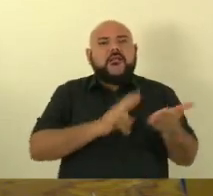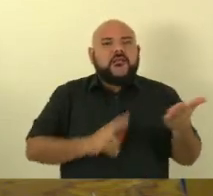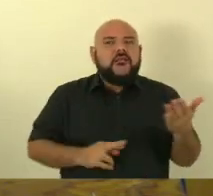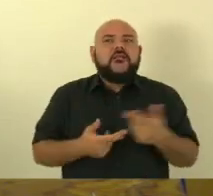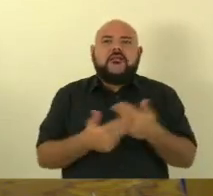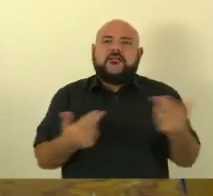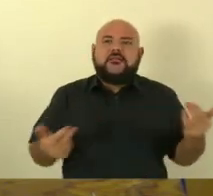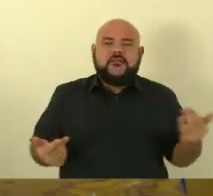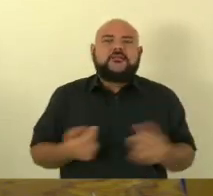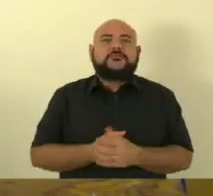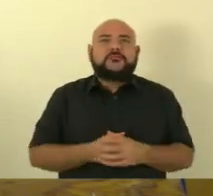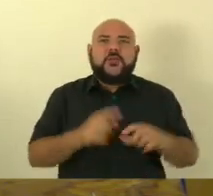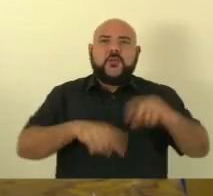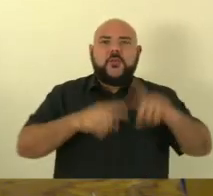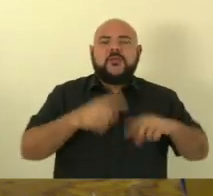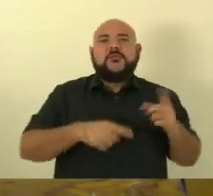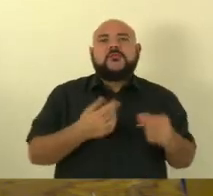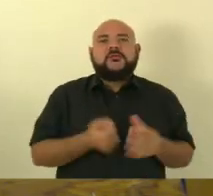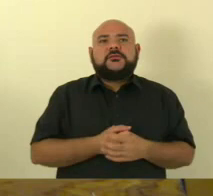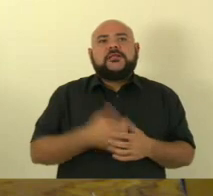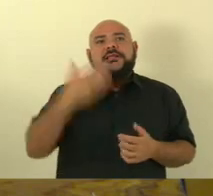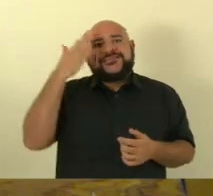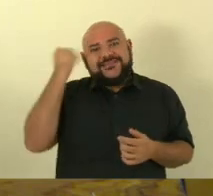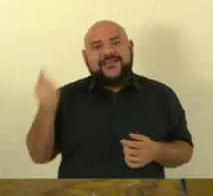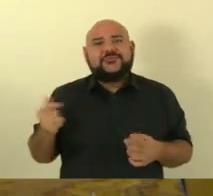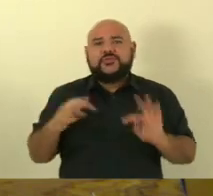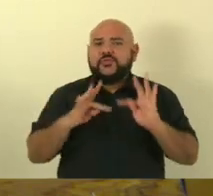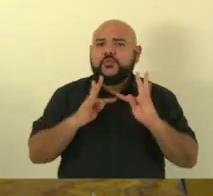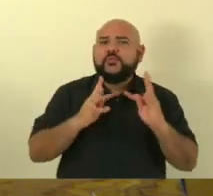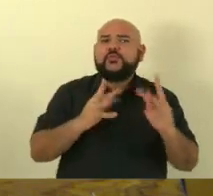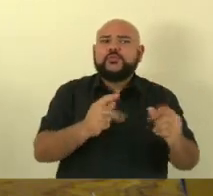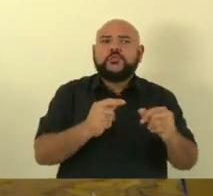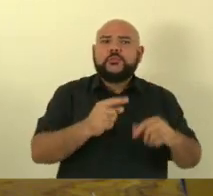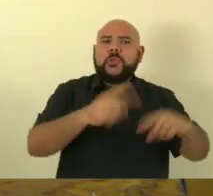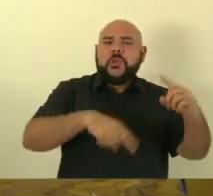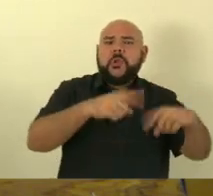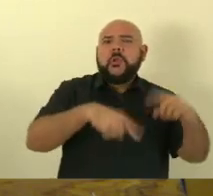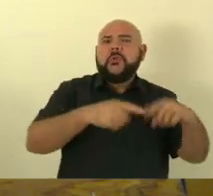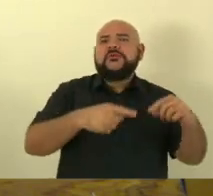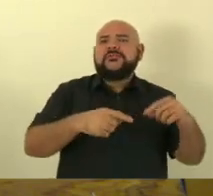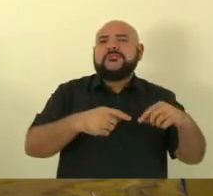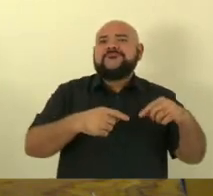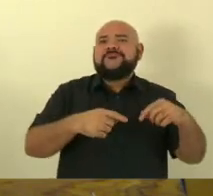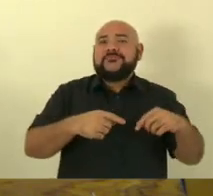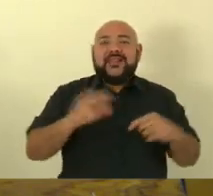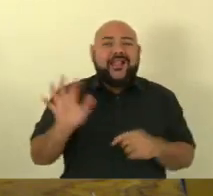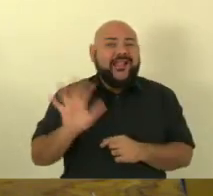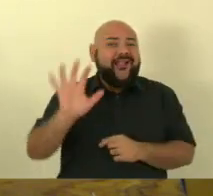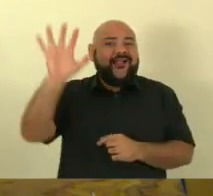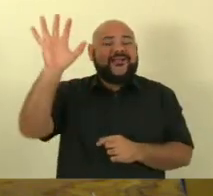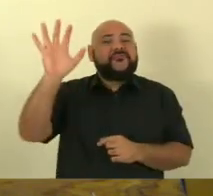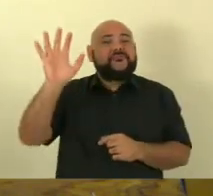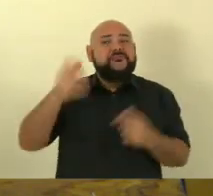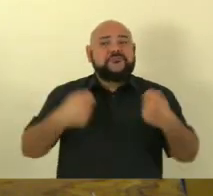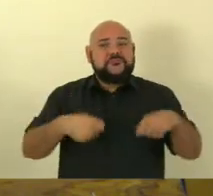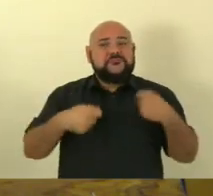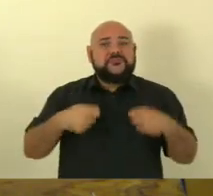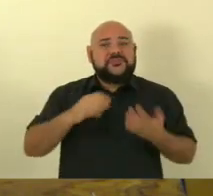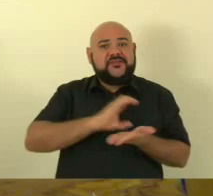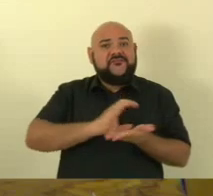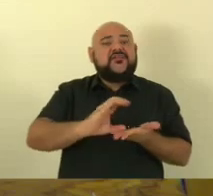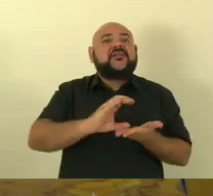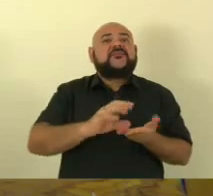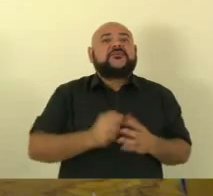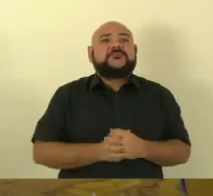sabemos que todos os equipamentos são caríssimos e precisa de recursos mas vocês tem que ter